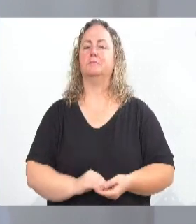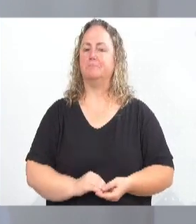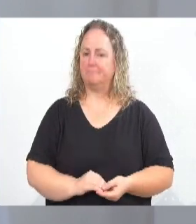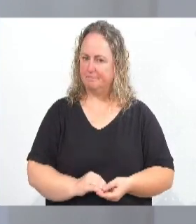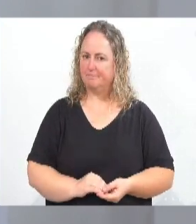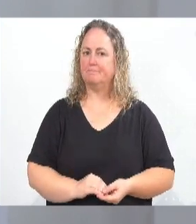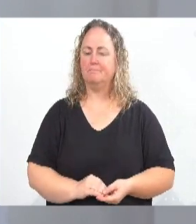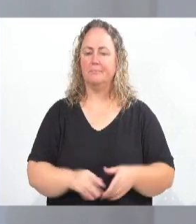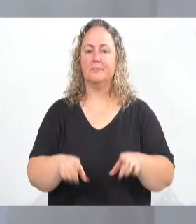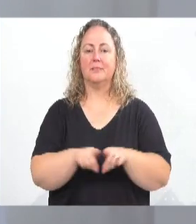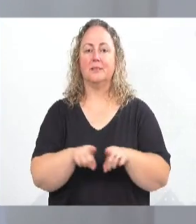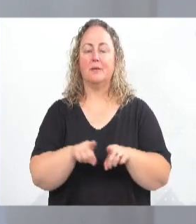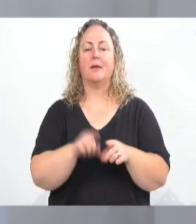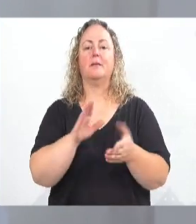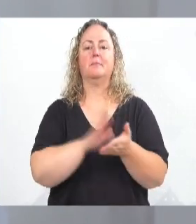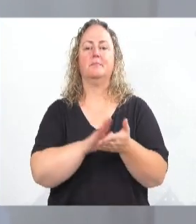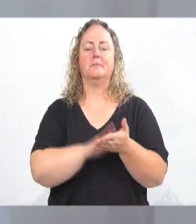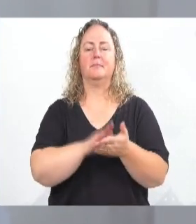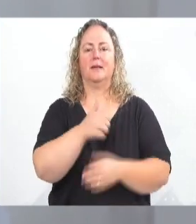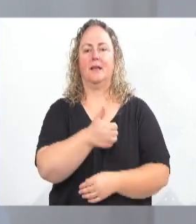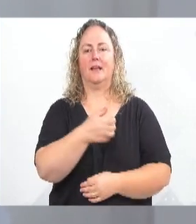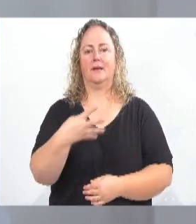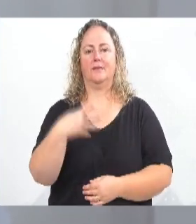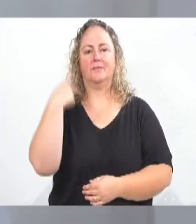e também parabenizar os 14 vereadores. Obrigado.